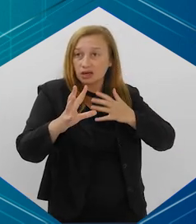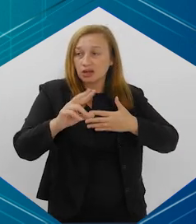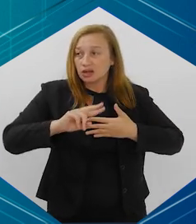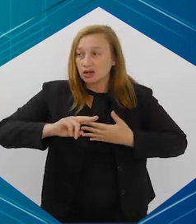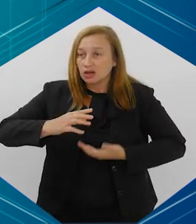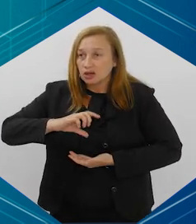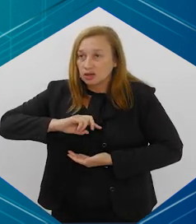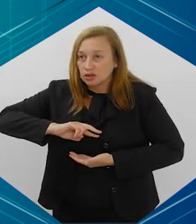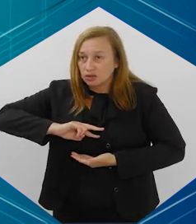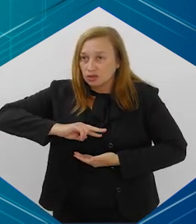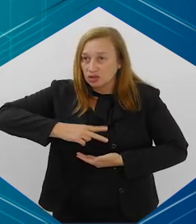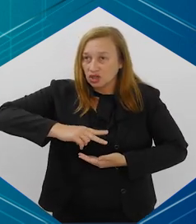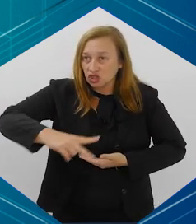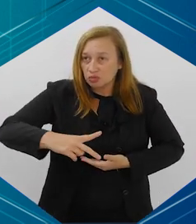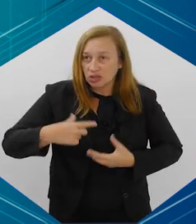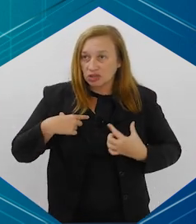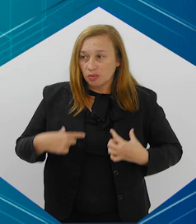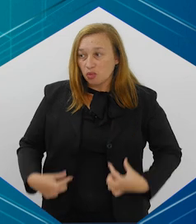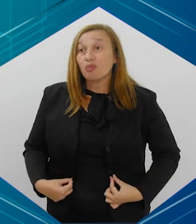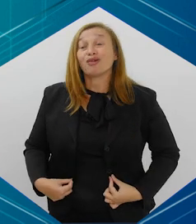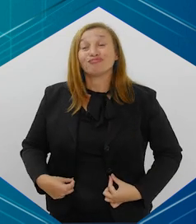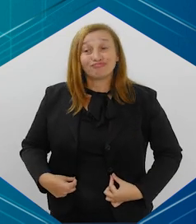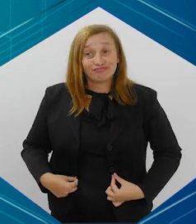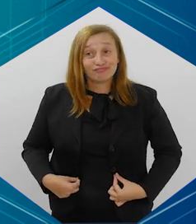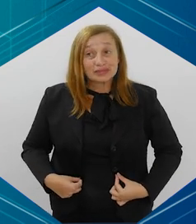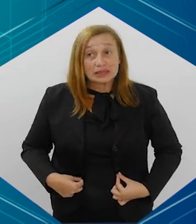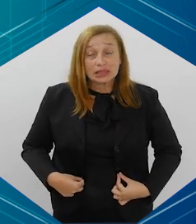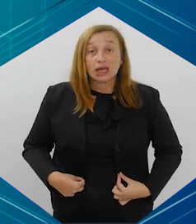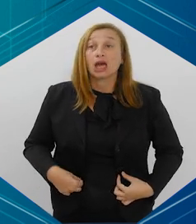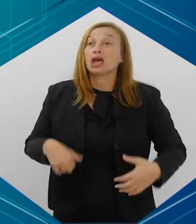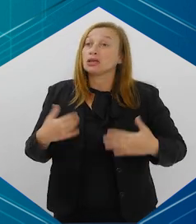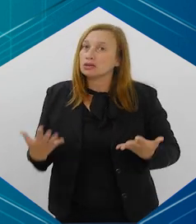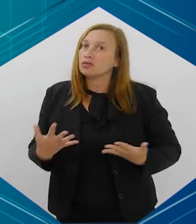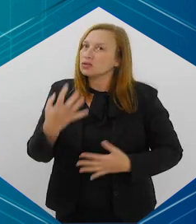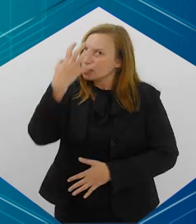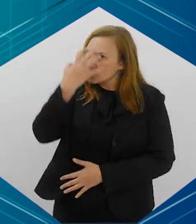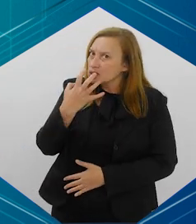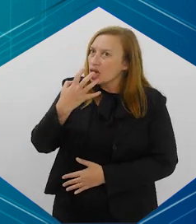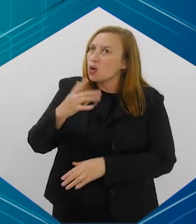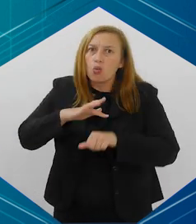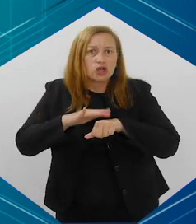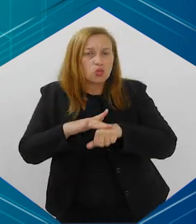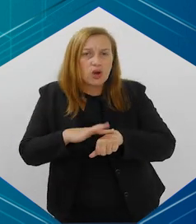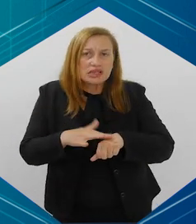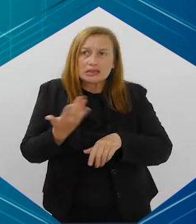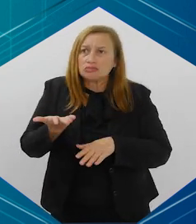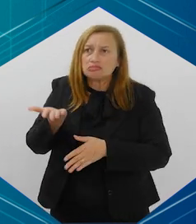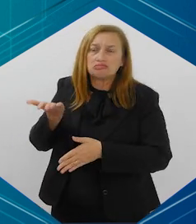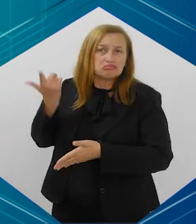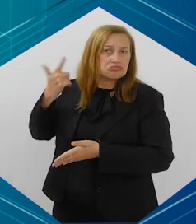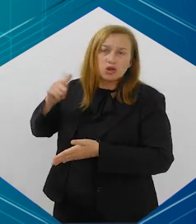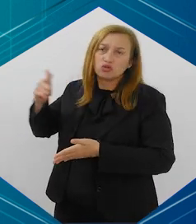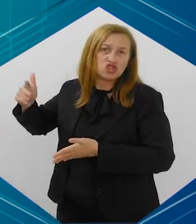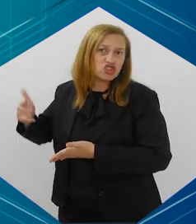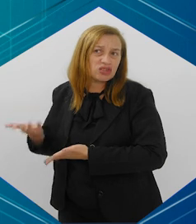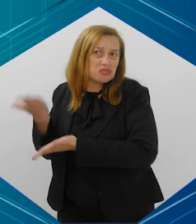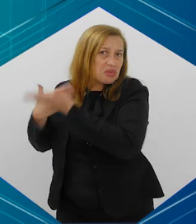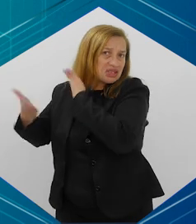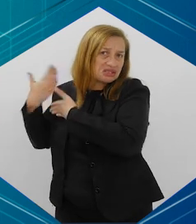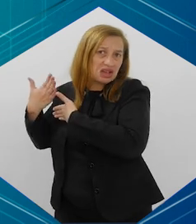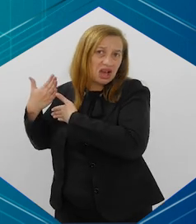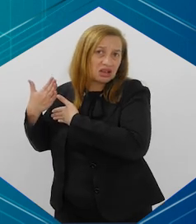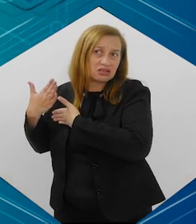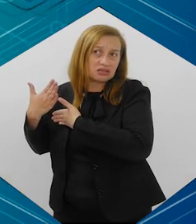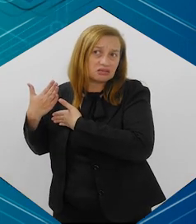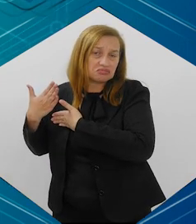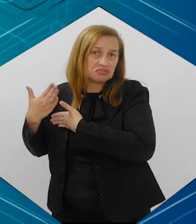transplante de pulmão. Então, isso é uma coisa muito séria de uma doença que não existia. doença não tinha nem